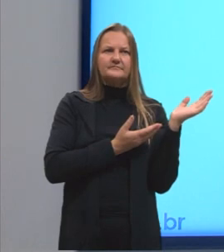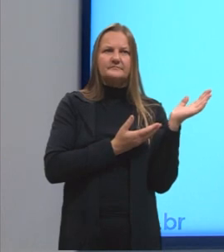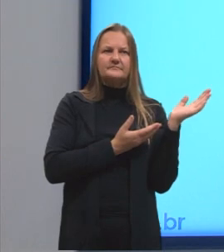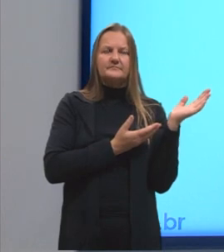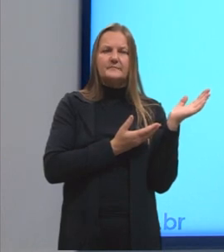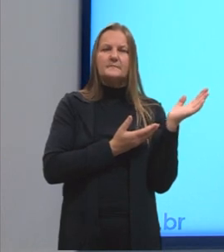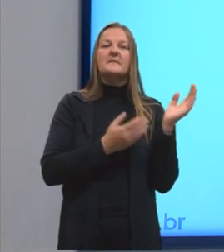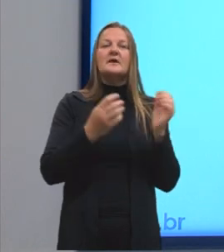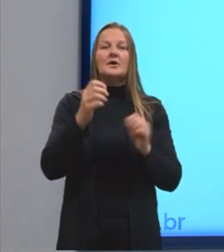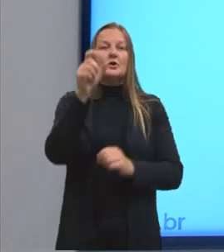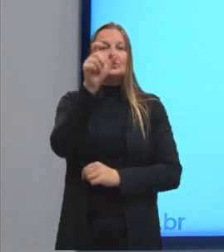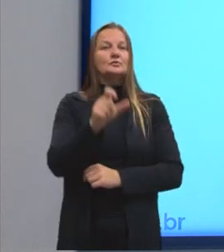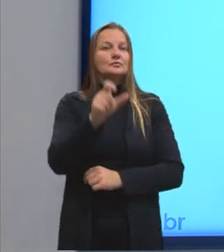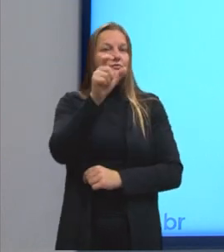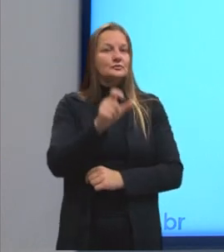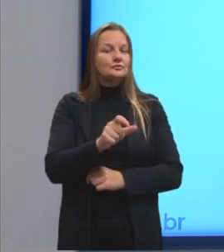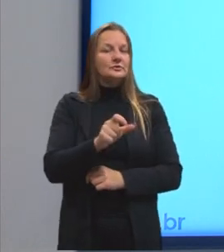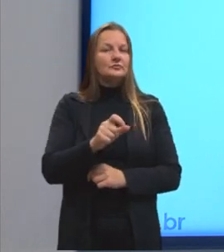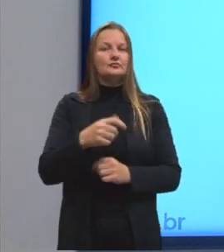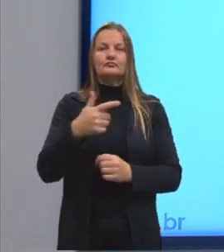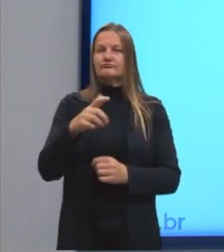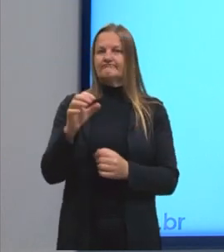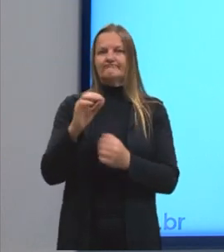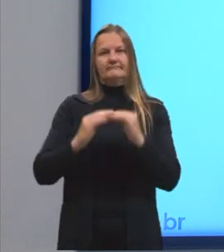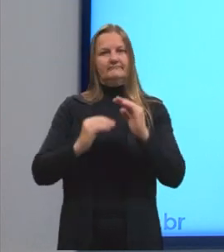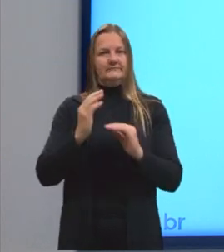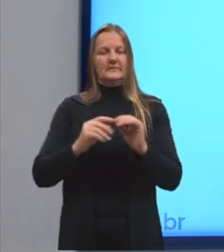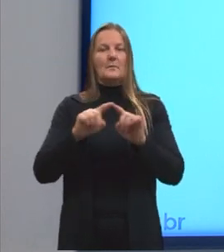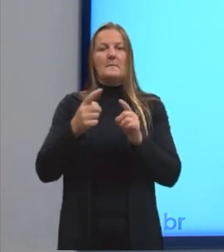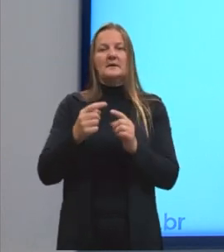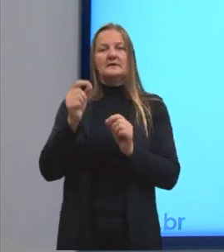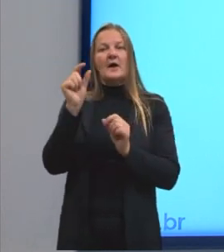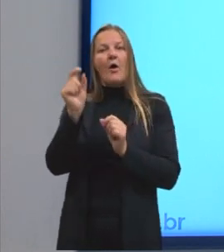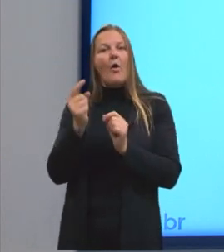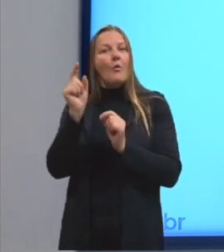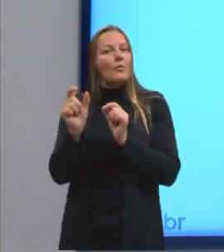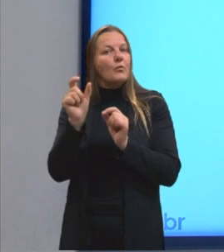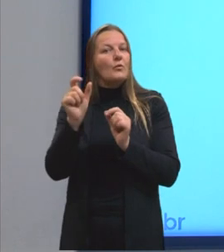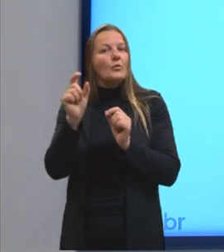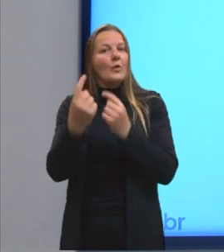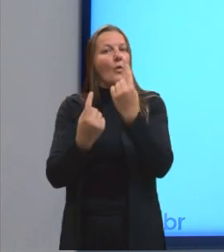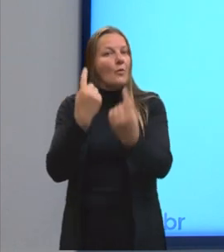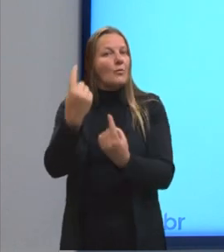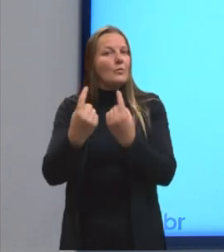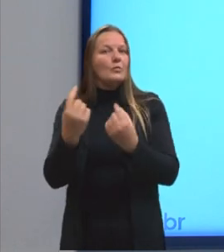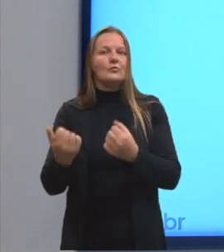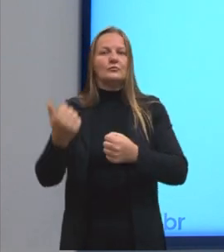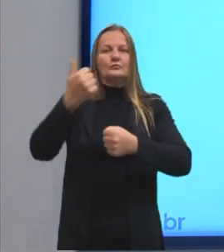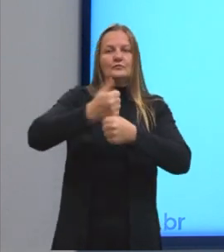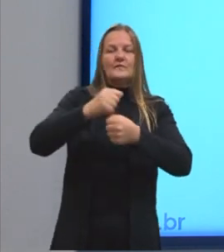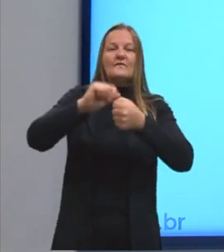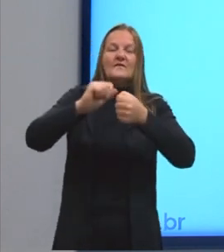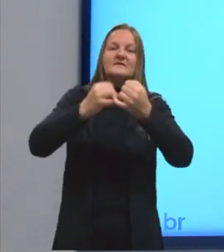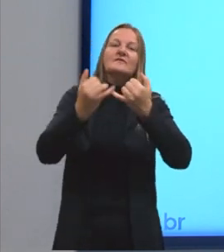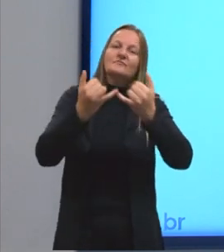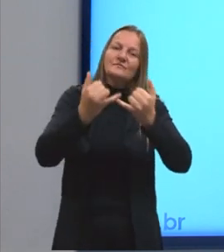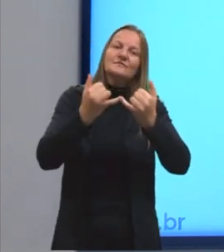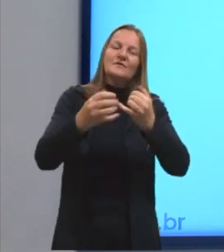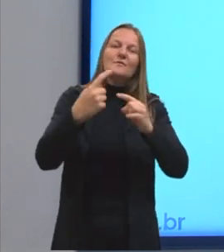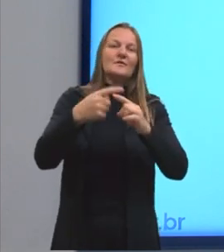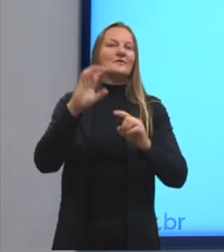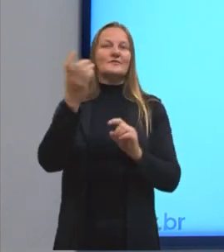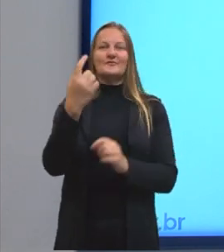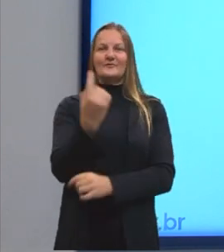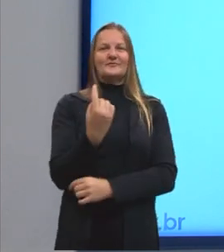gente tem ali um sujeito que ele não age, mas alguém precisa resolver os exercícios porque eles não se resolvem